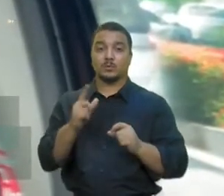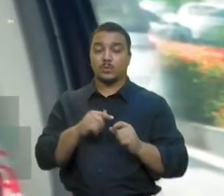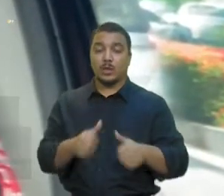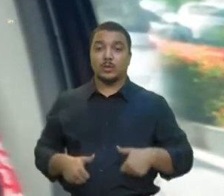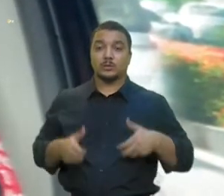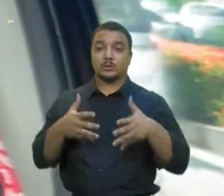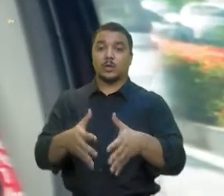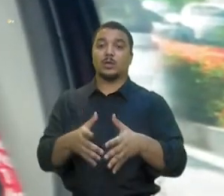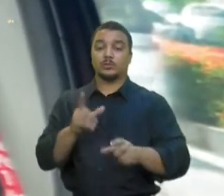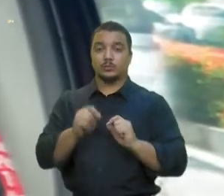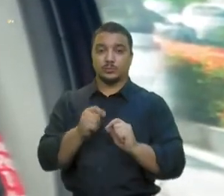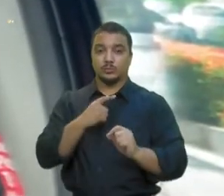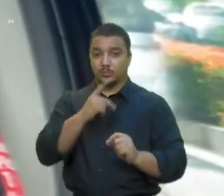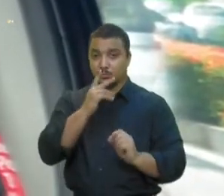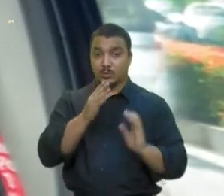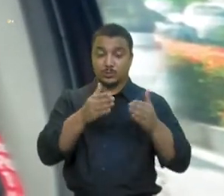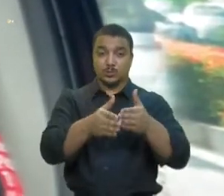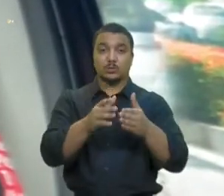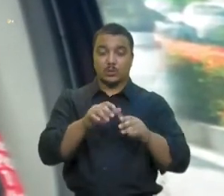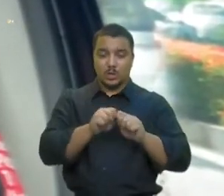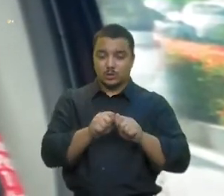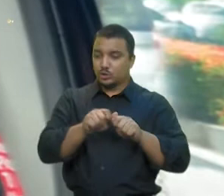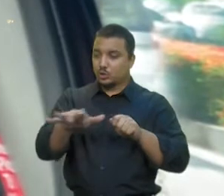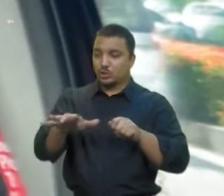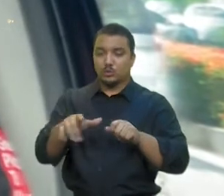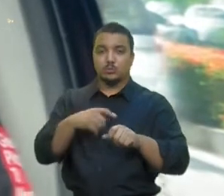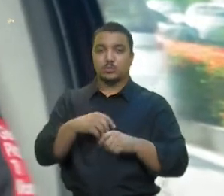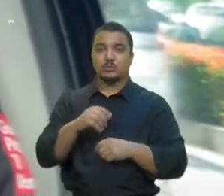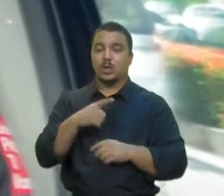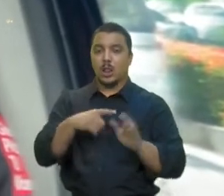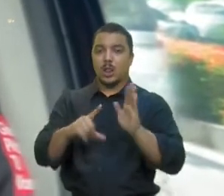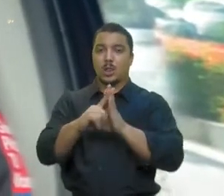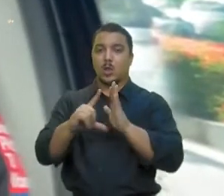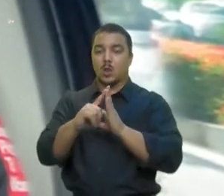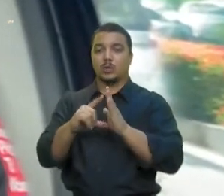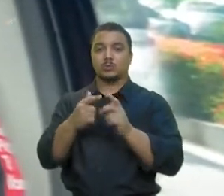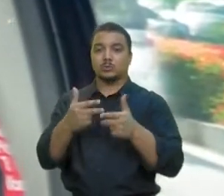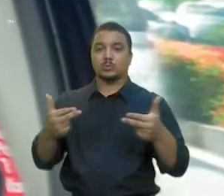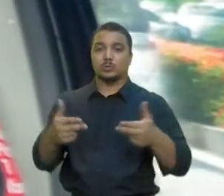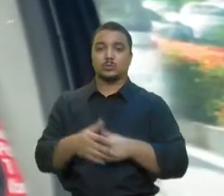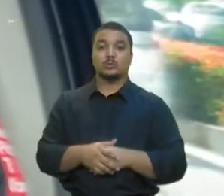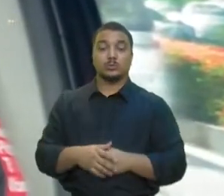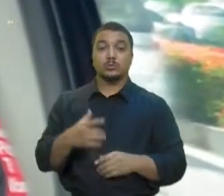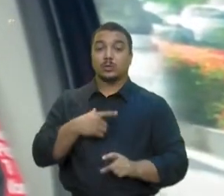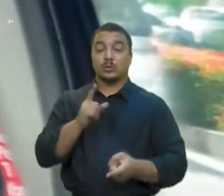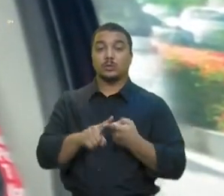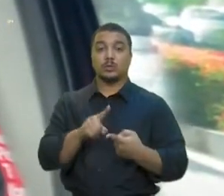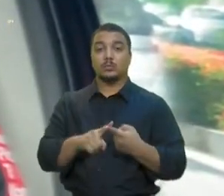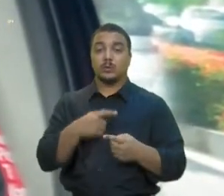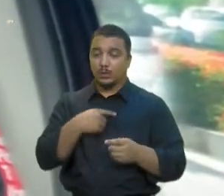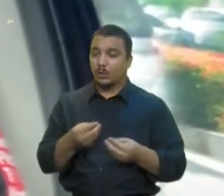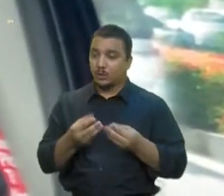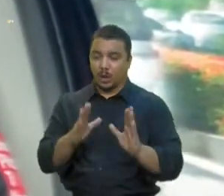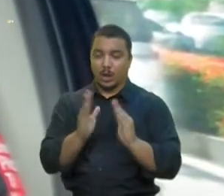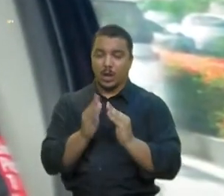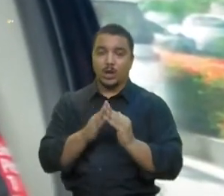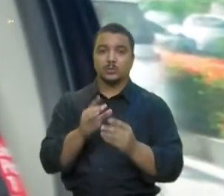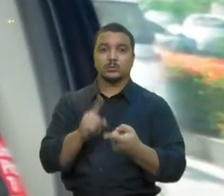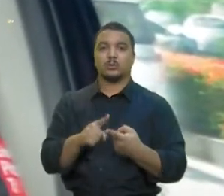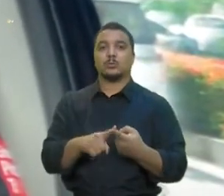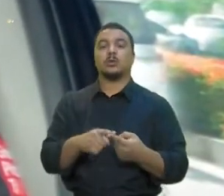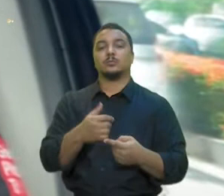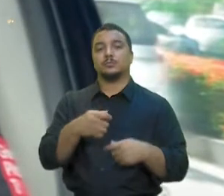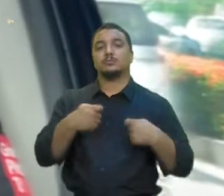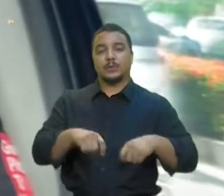entregar nos centros de distribuições ou em lojas. Tem entrega em domicílio também, que depende também de